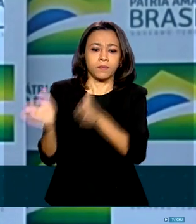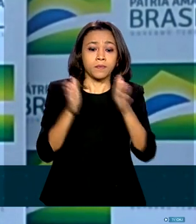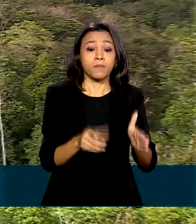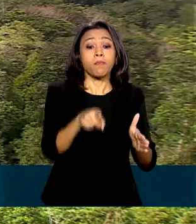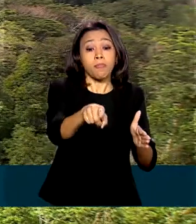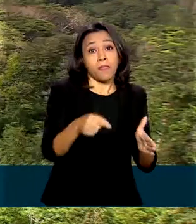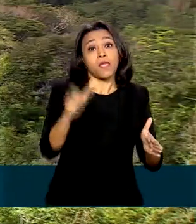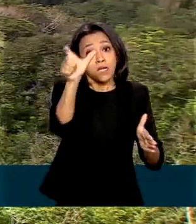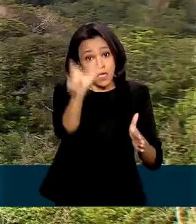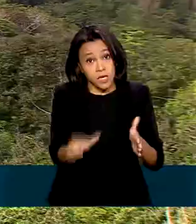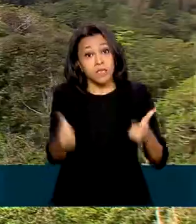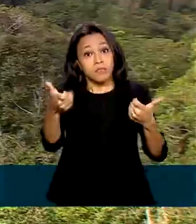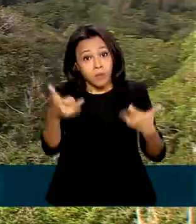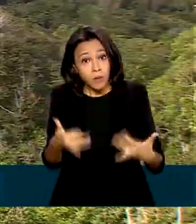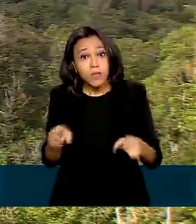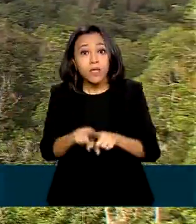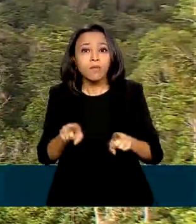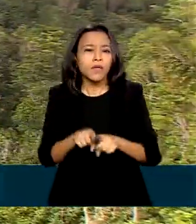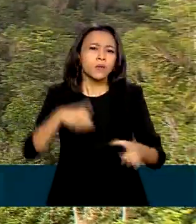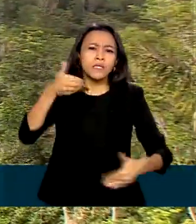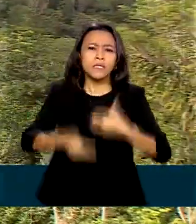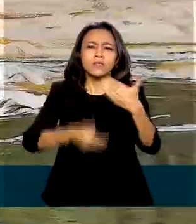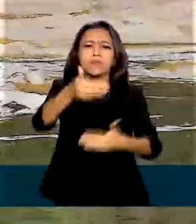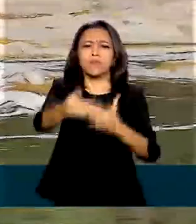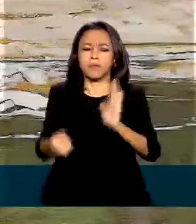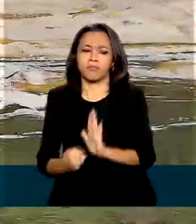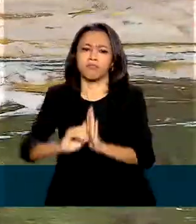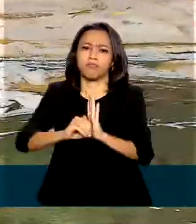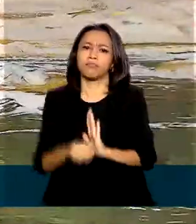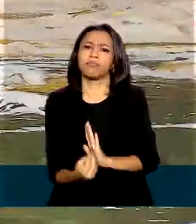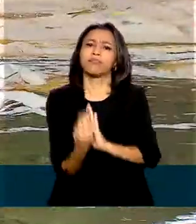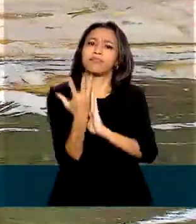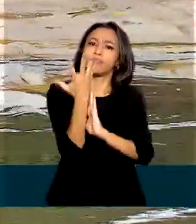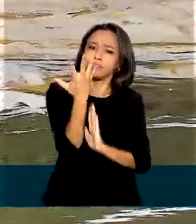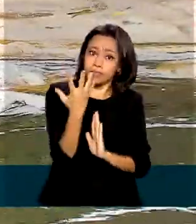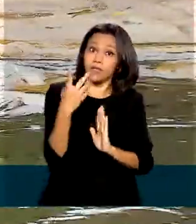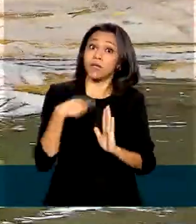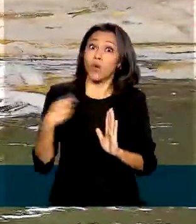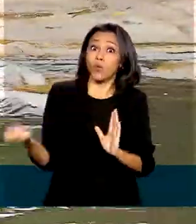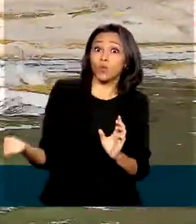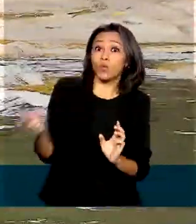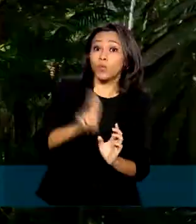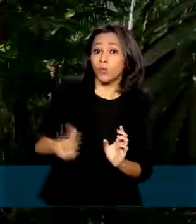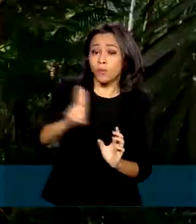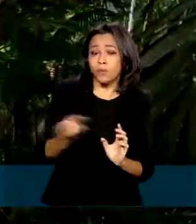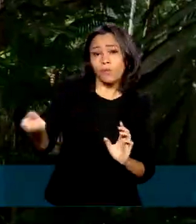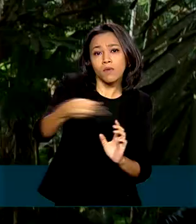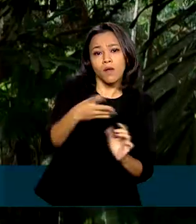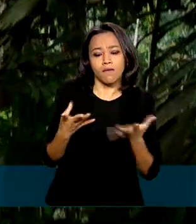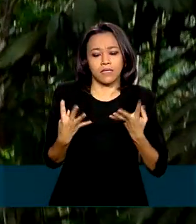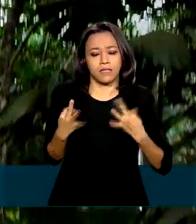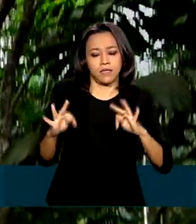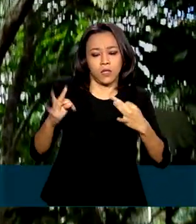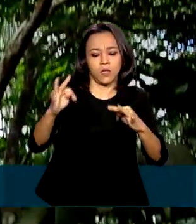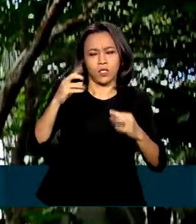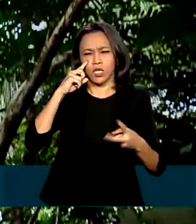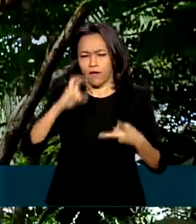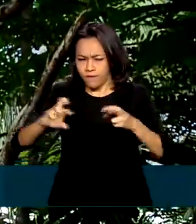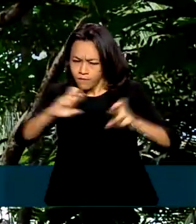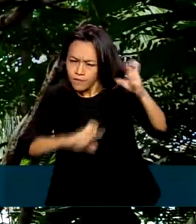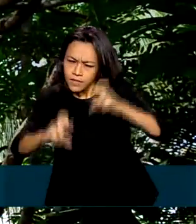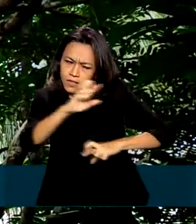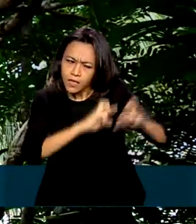Mourão defendeu o desenvolvimento sustentável da Amazônia, com investimentos em novas tecnologias, fiscalização e